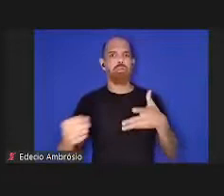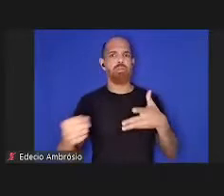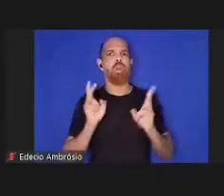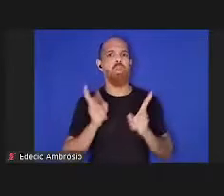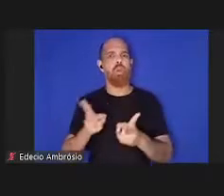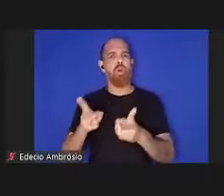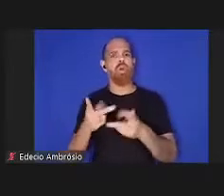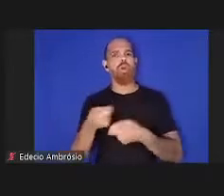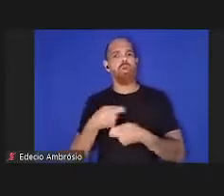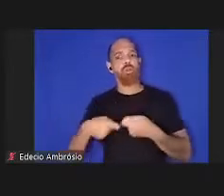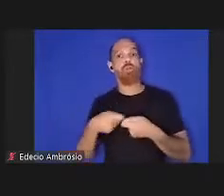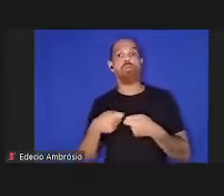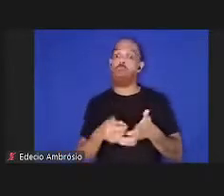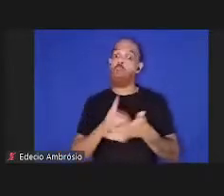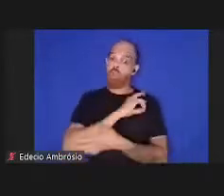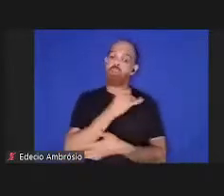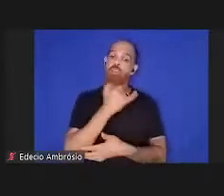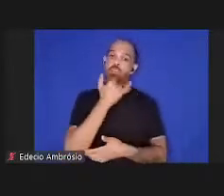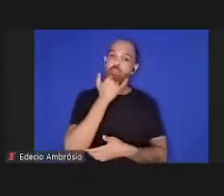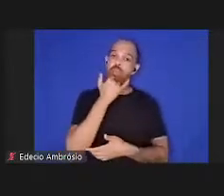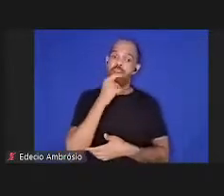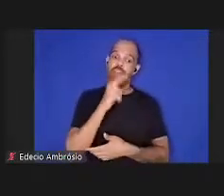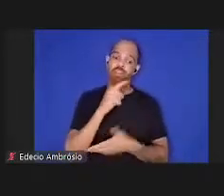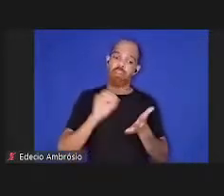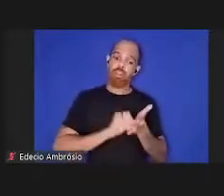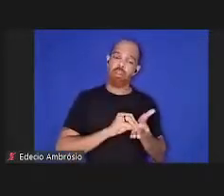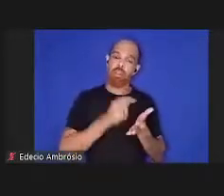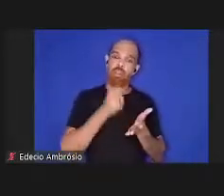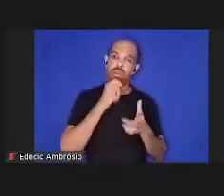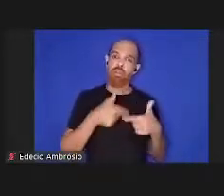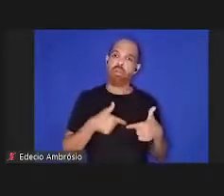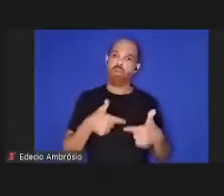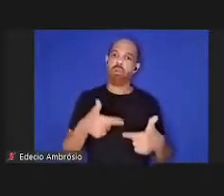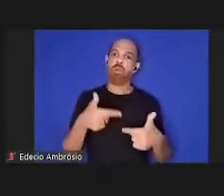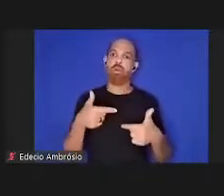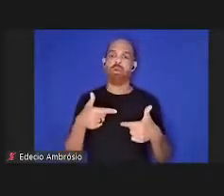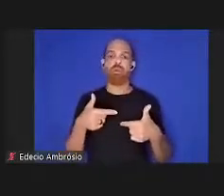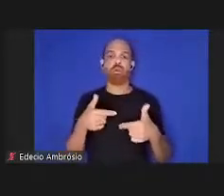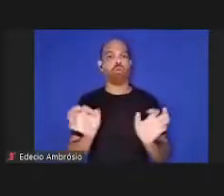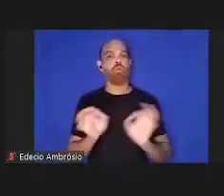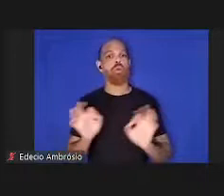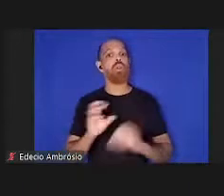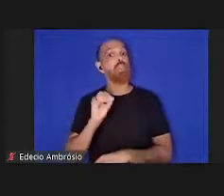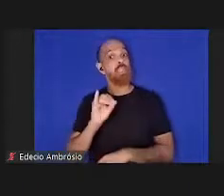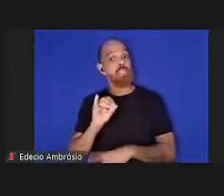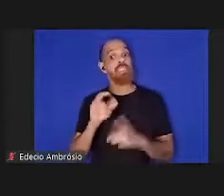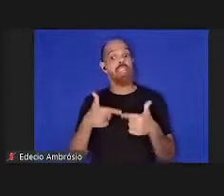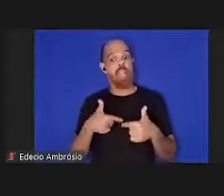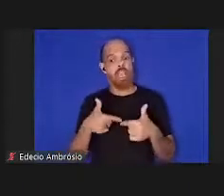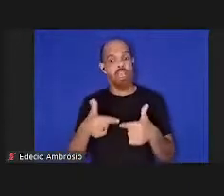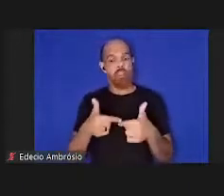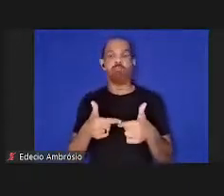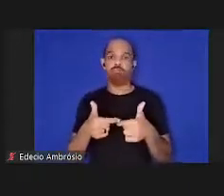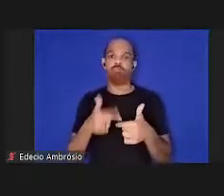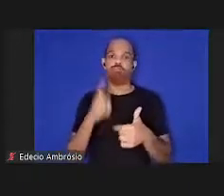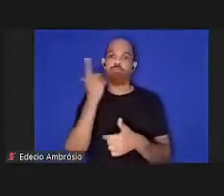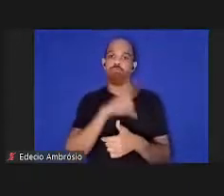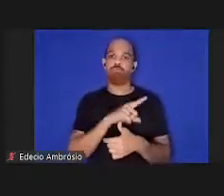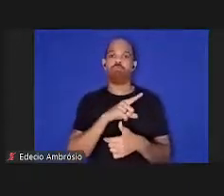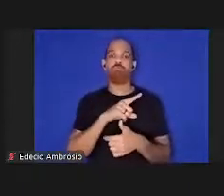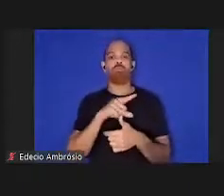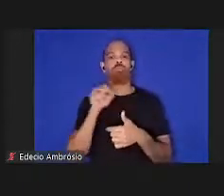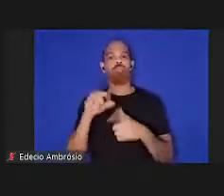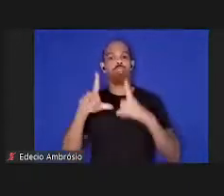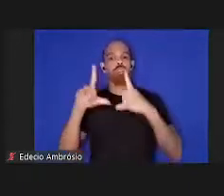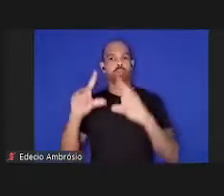previsto mas não foi adotada uma abordagem precaucionária se o tivéssemos feito teríamos reduzido enormemente os